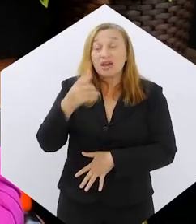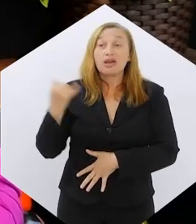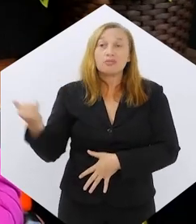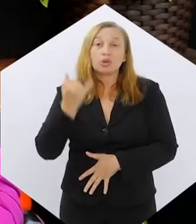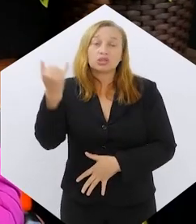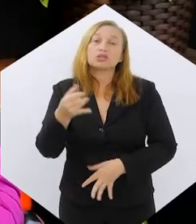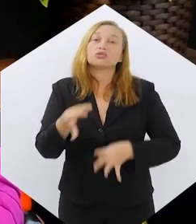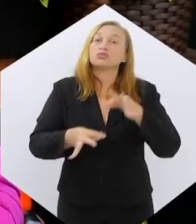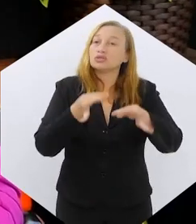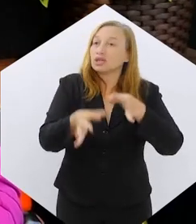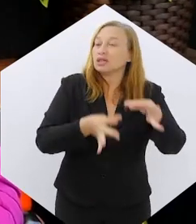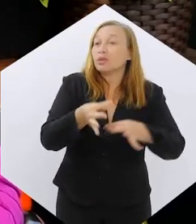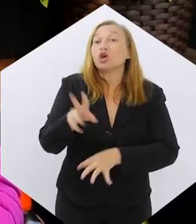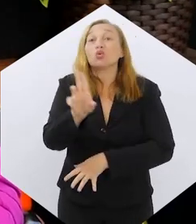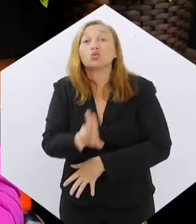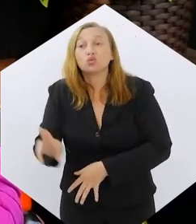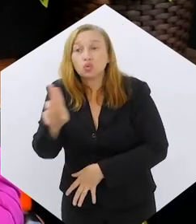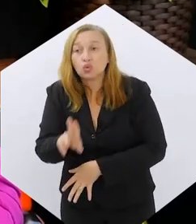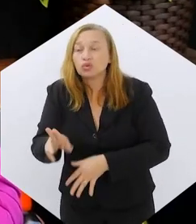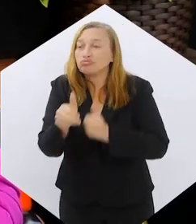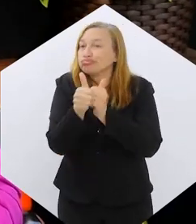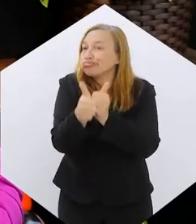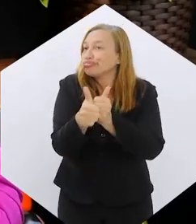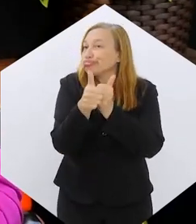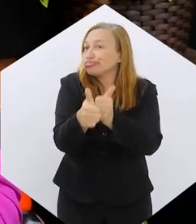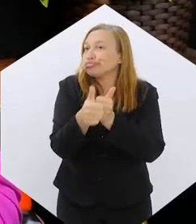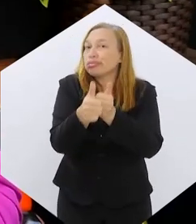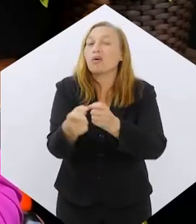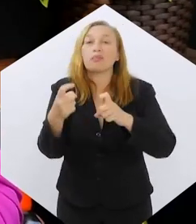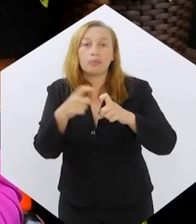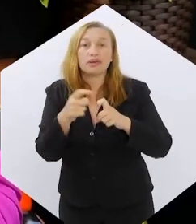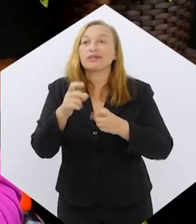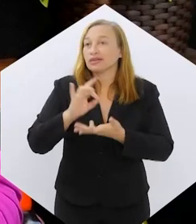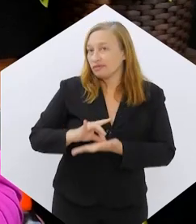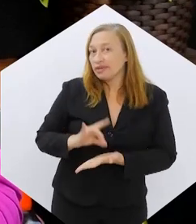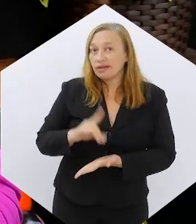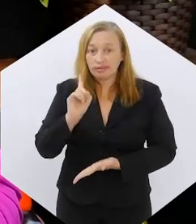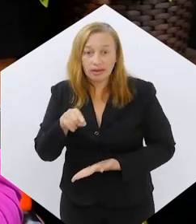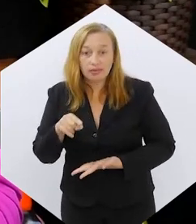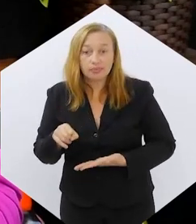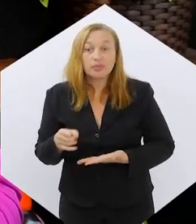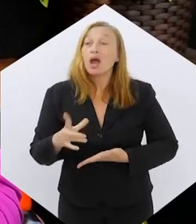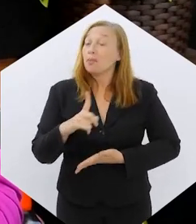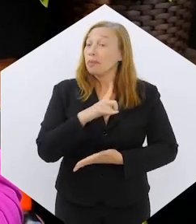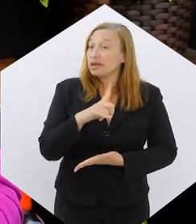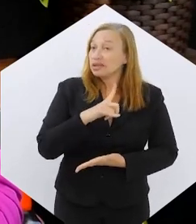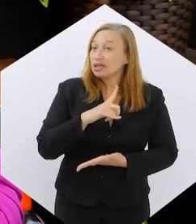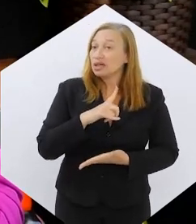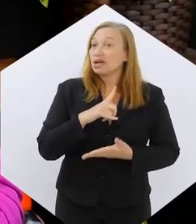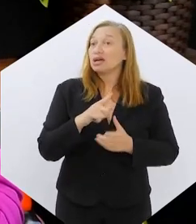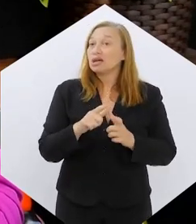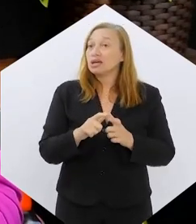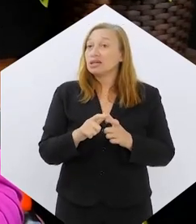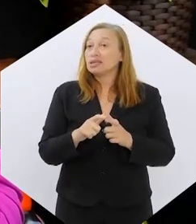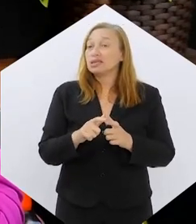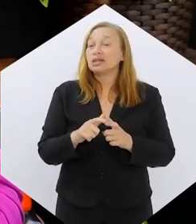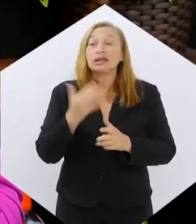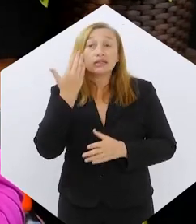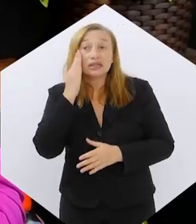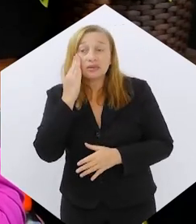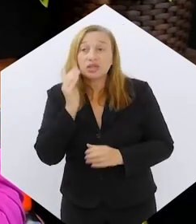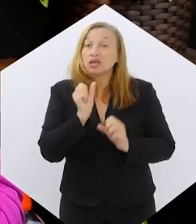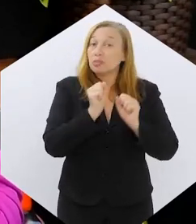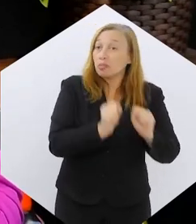desse tratamento e desse uso com o acompanhamento médico mesmo, para ter mesmo essa dimensão de quem